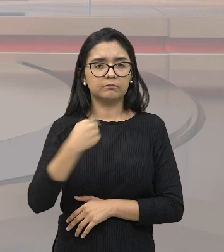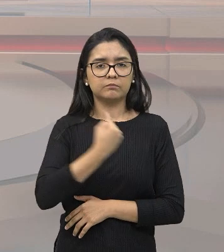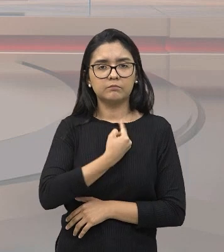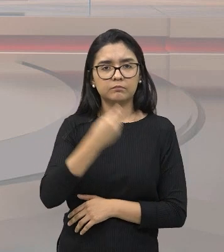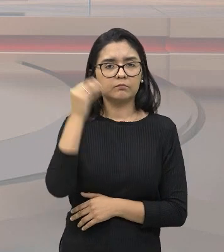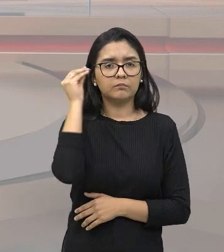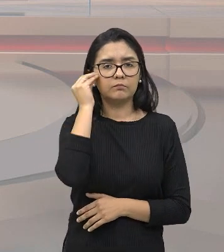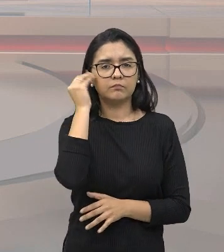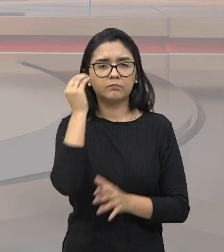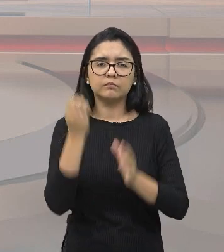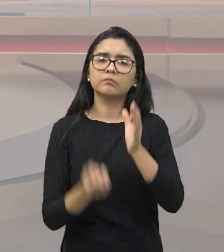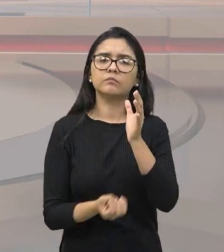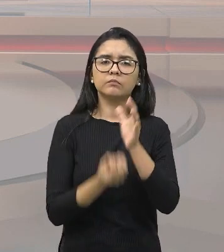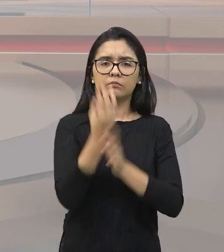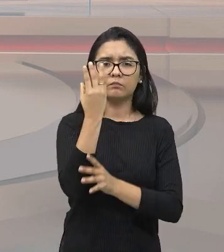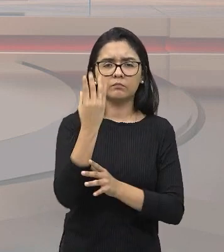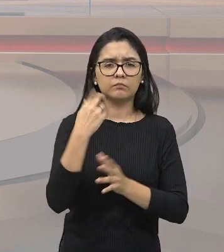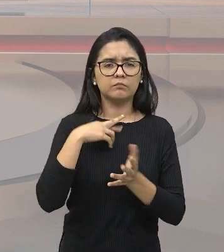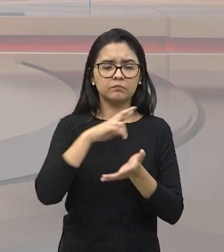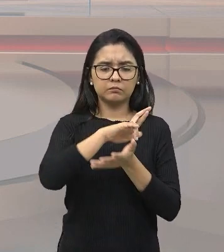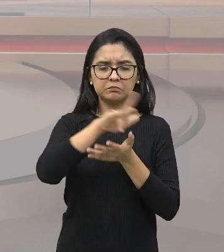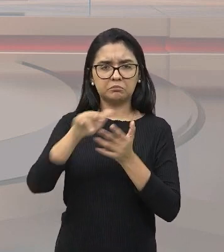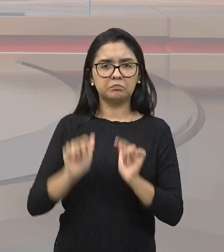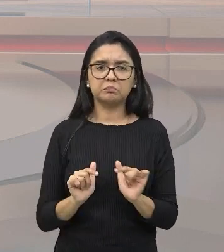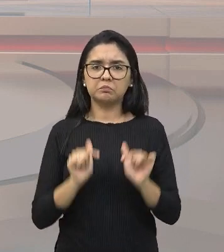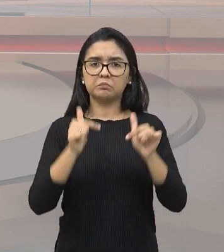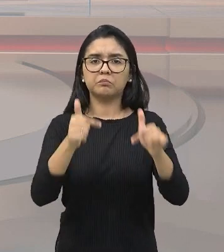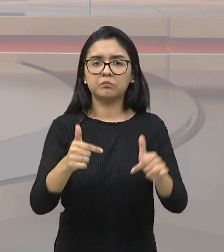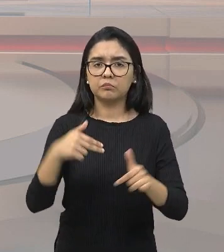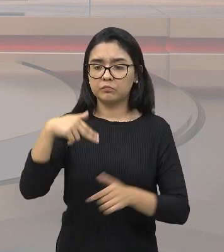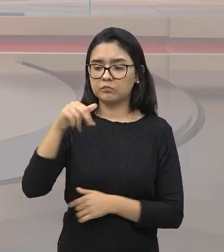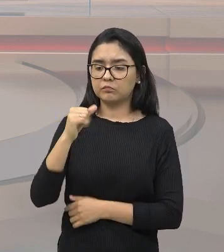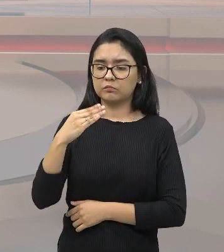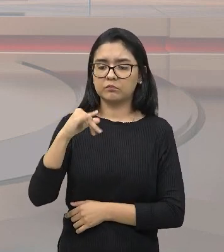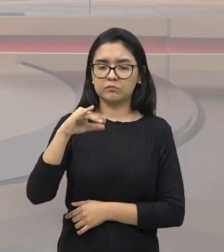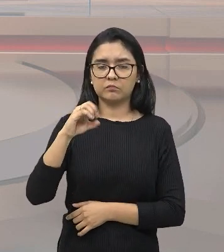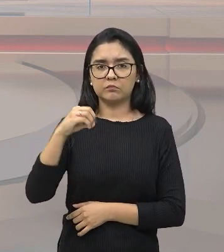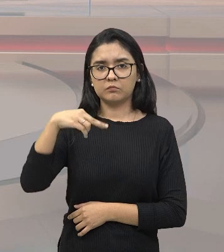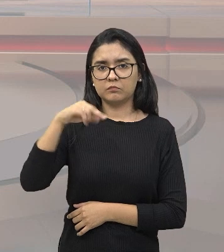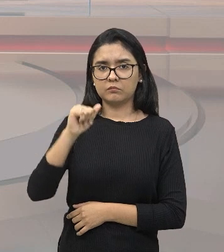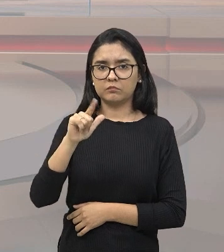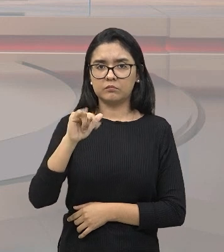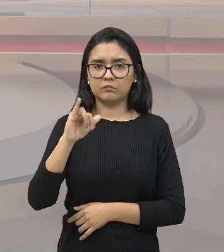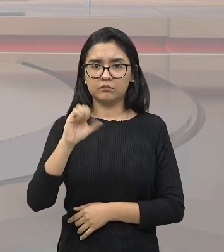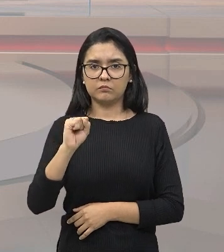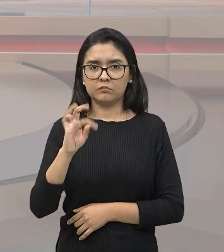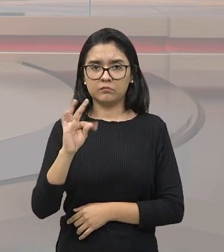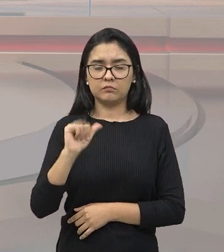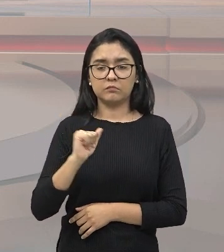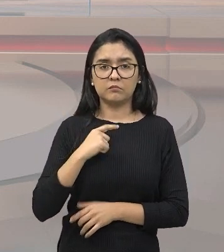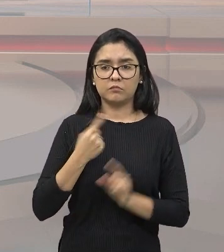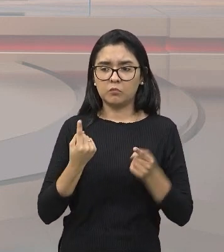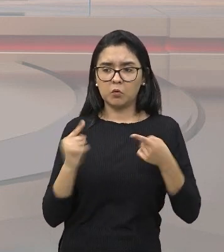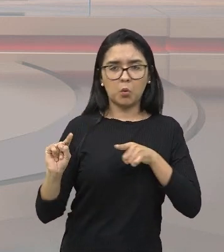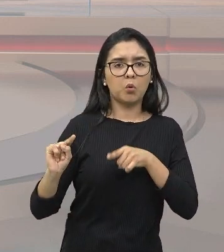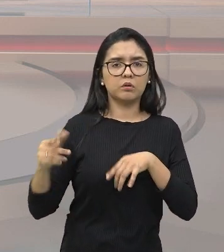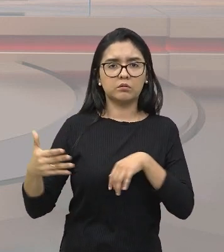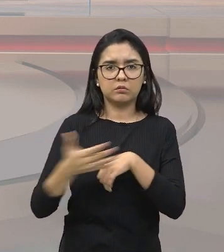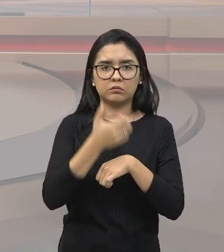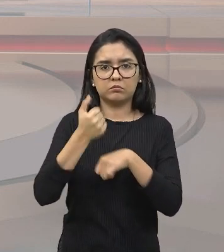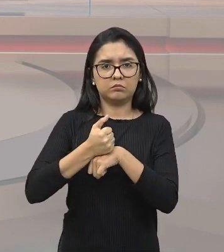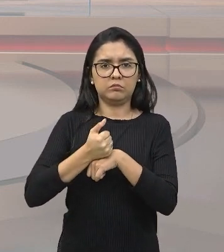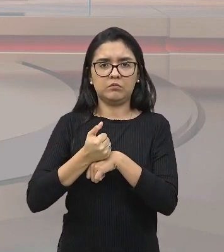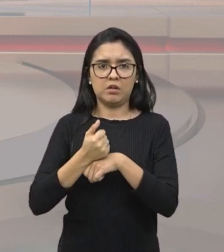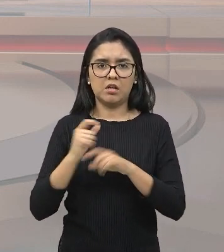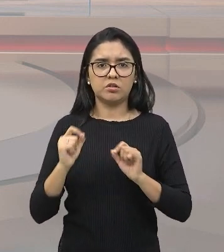o surgimento de diversos movimentos nacionalistas, ou seja, movimentos anticoloniais que lutavam contra esse sistema